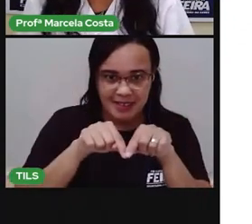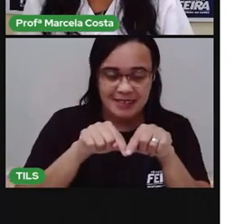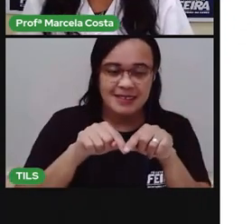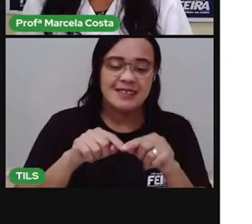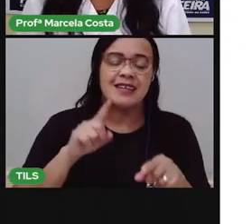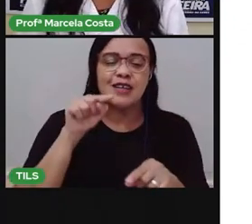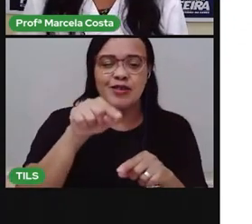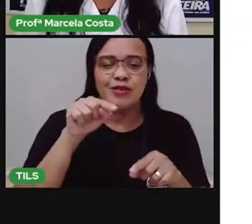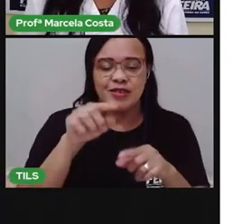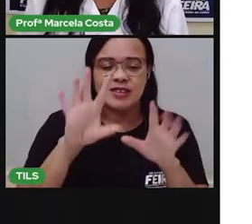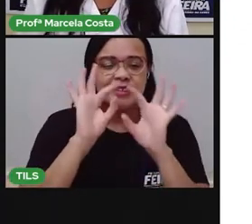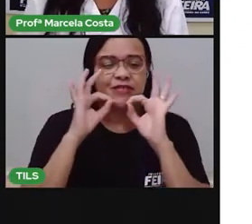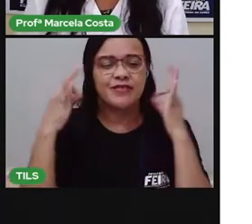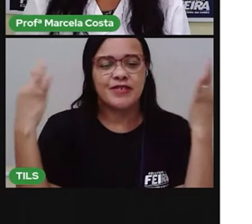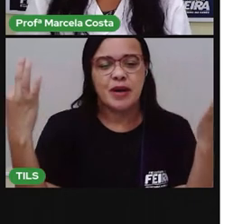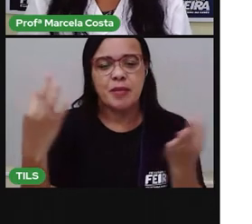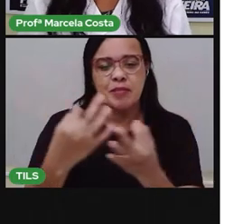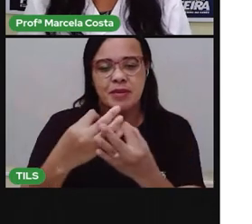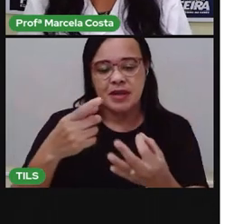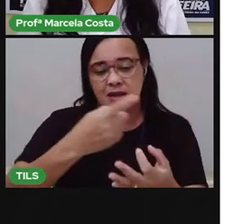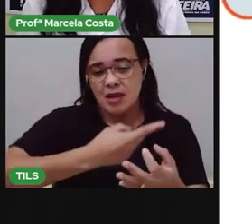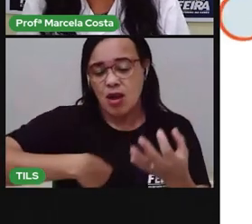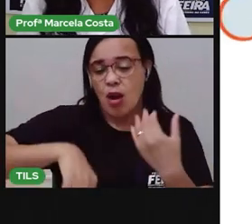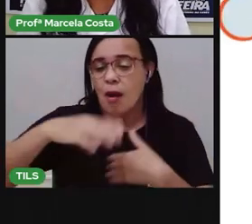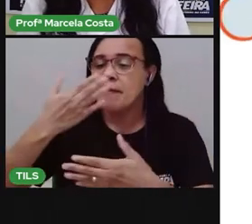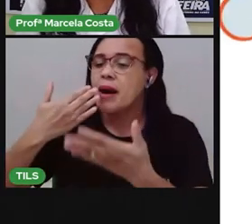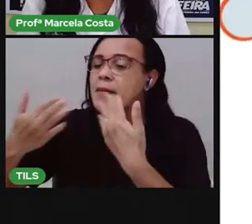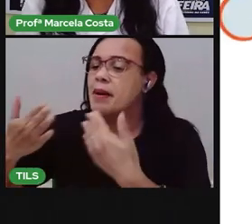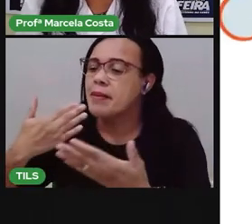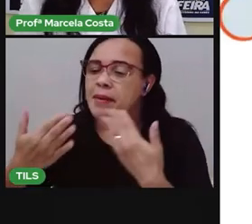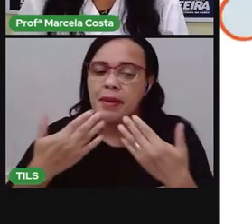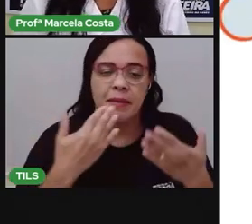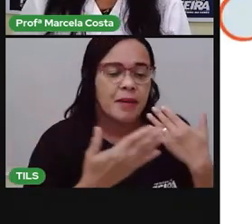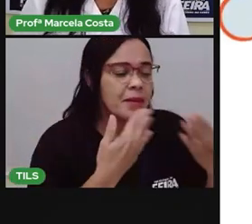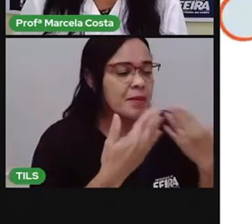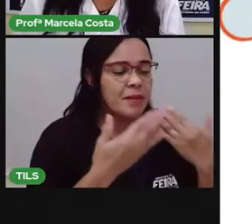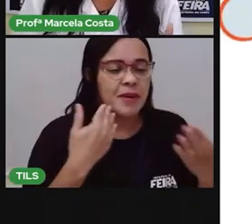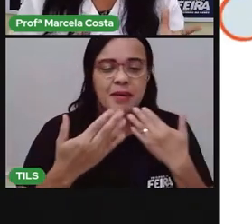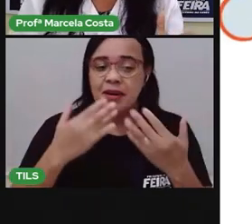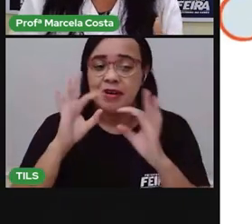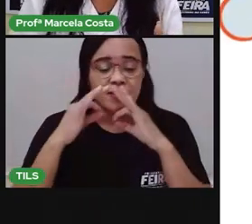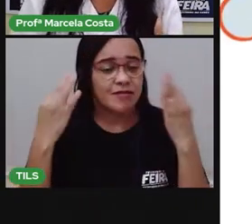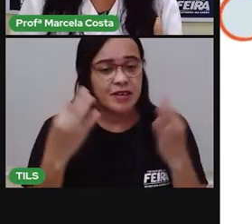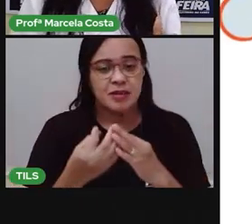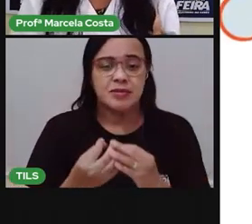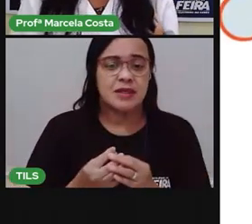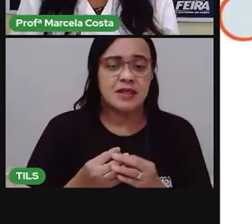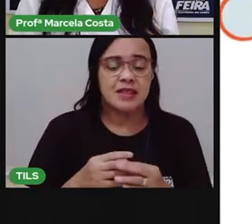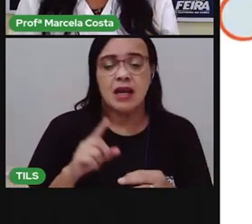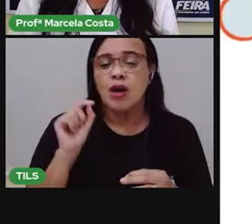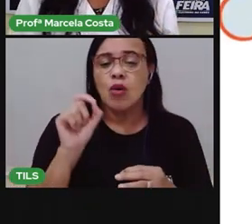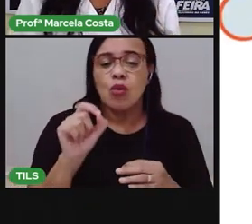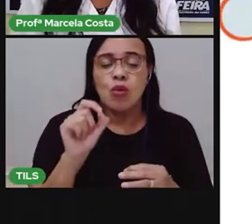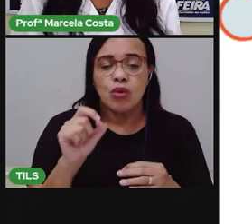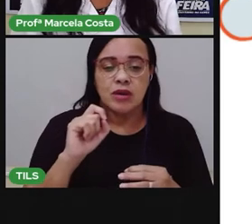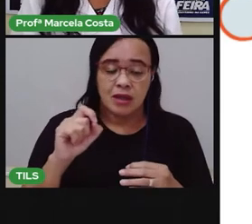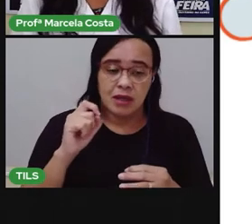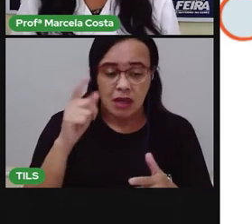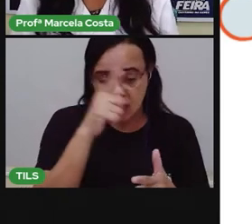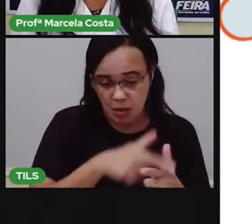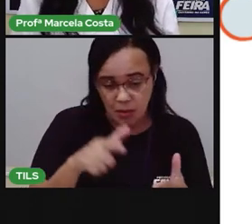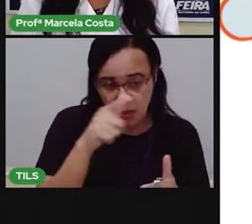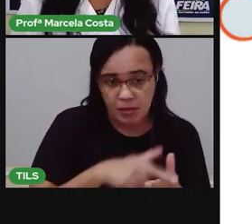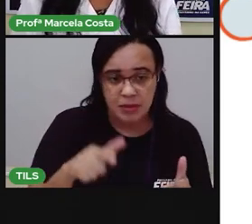familiares para vocês discutirem sobre os acidentes domésticos. E aí, você vai mostrar nesse painel, né?